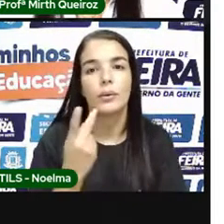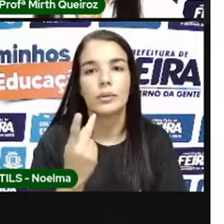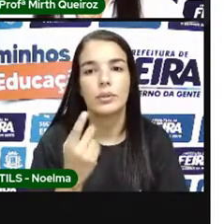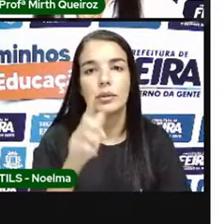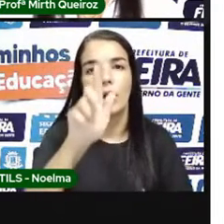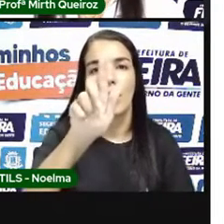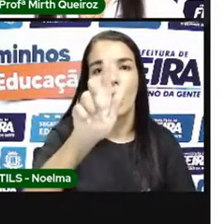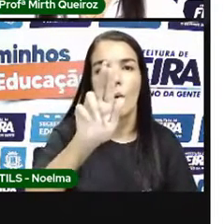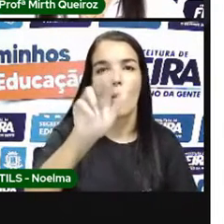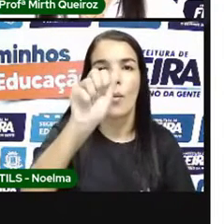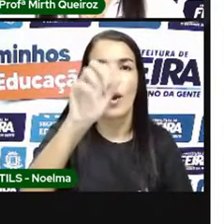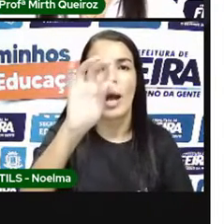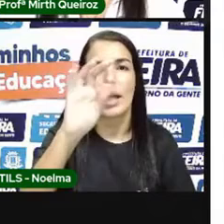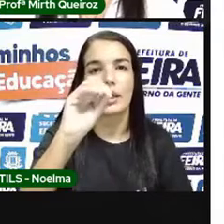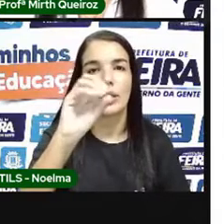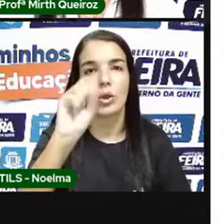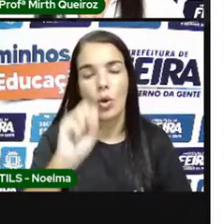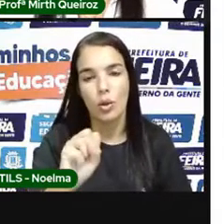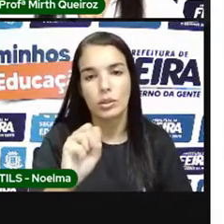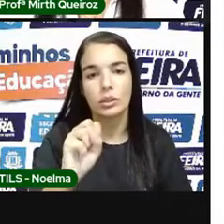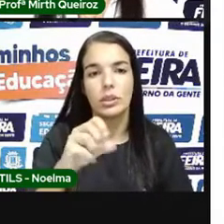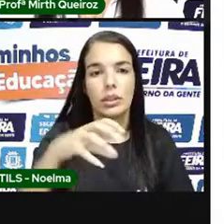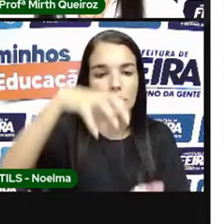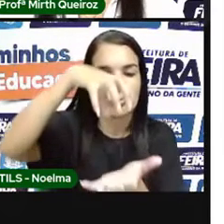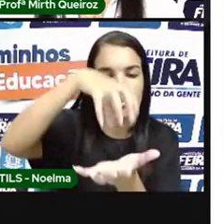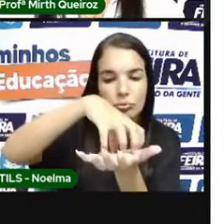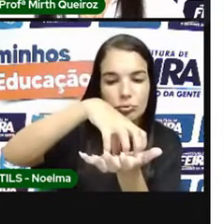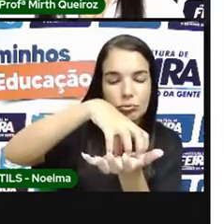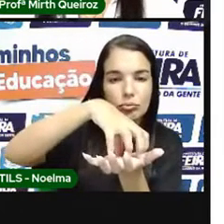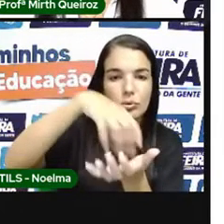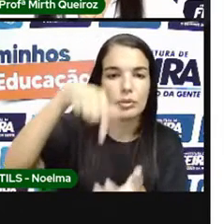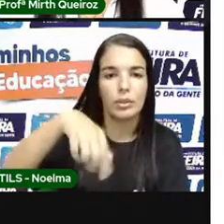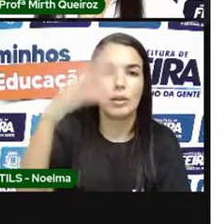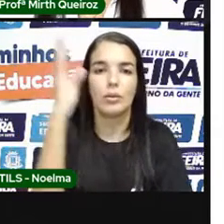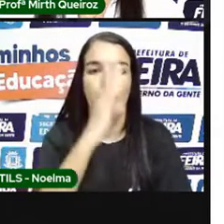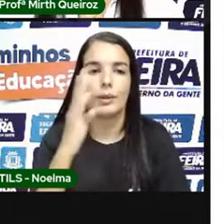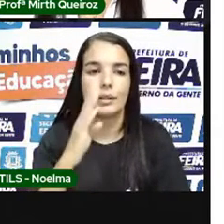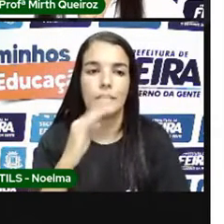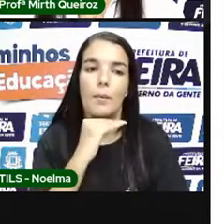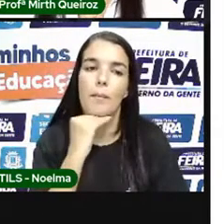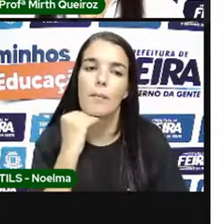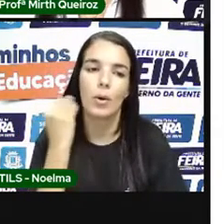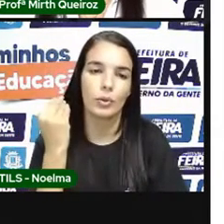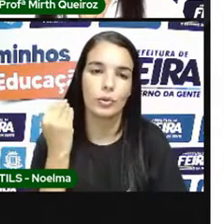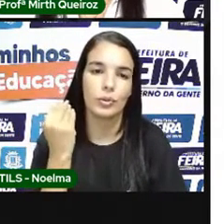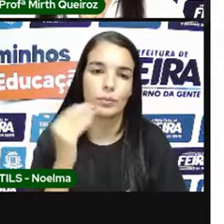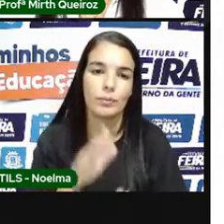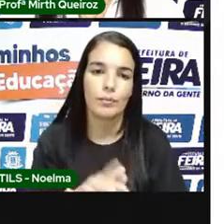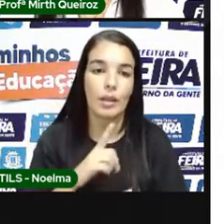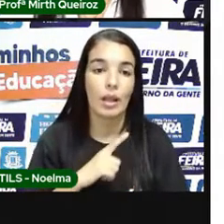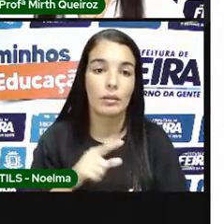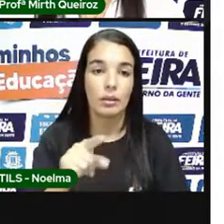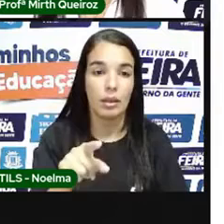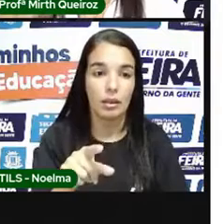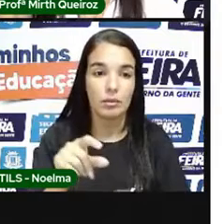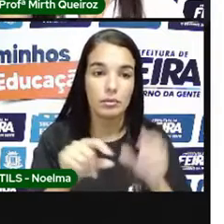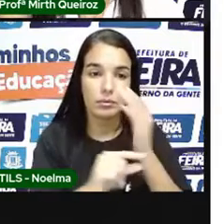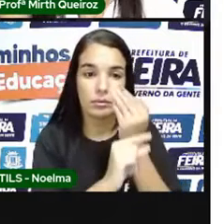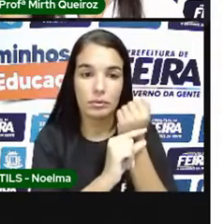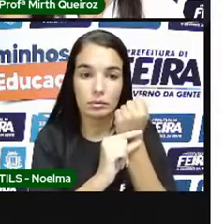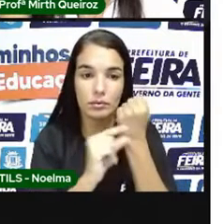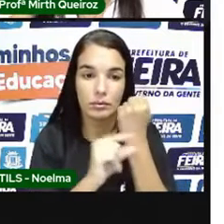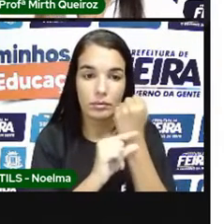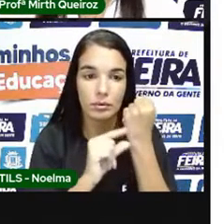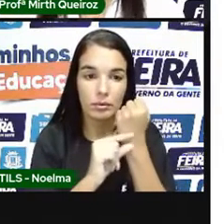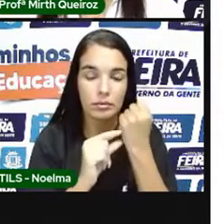Batós Do centro-oeste Do Brasil E provocando A morte Aí nós temos A fonte De onde foi Retirado